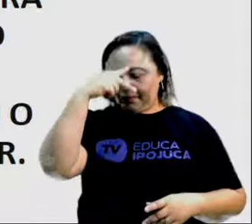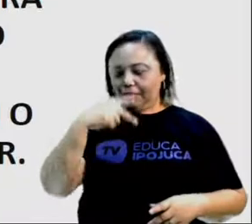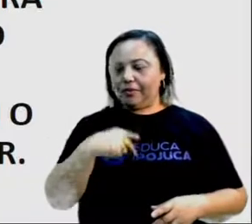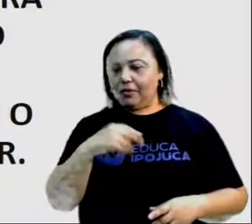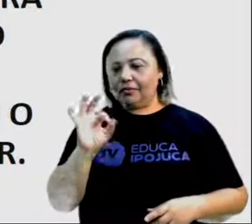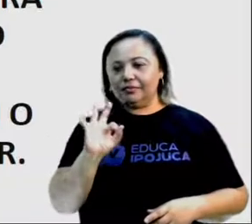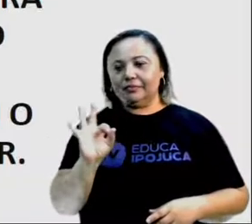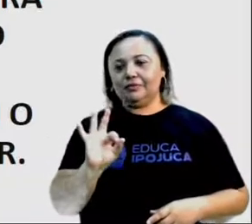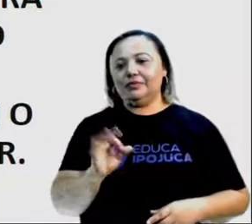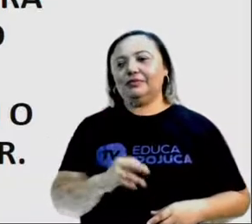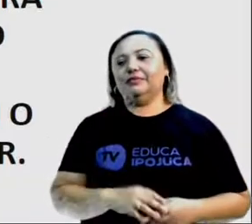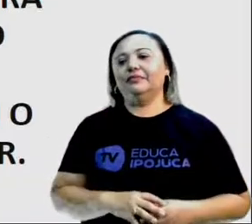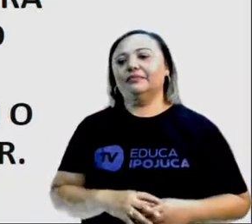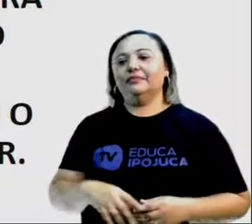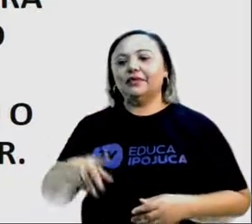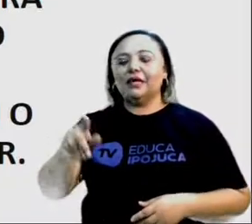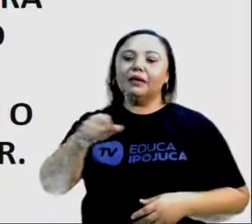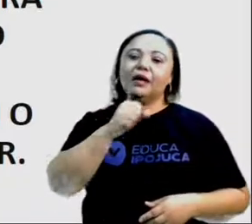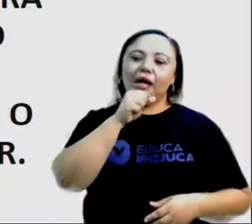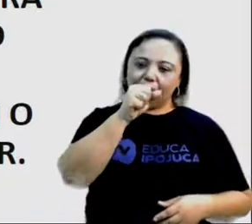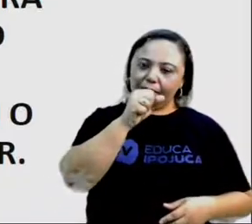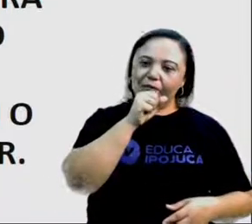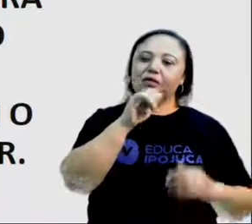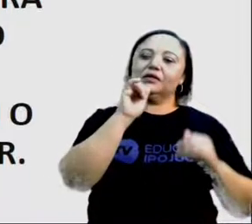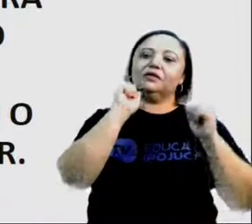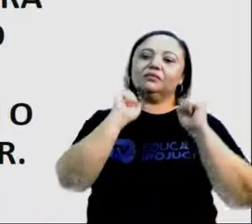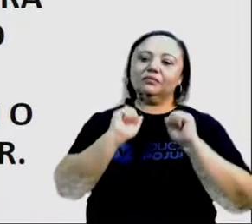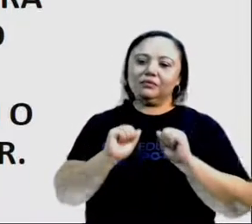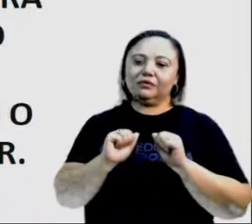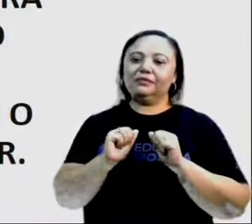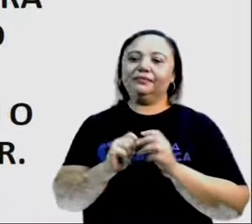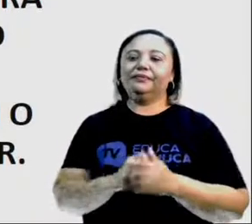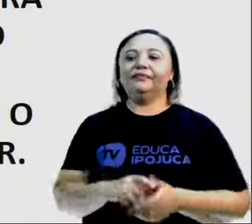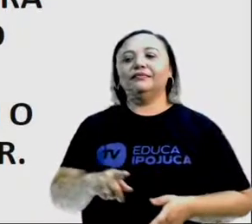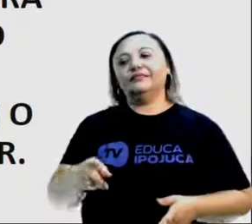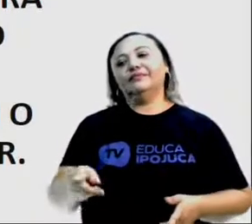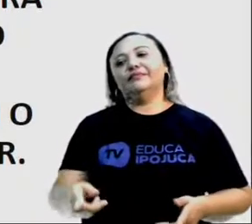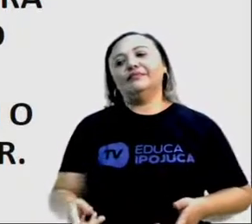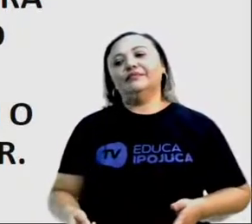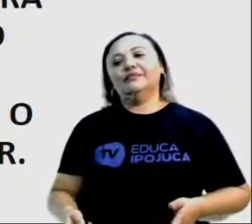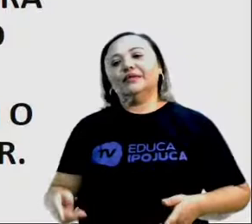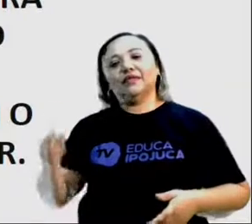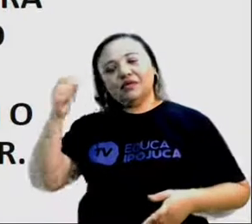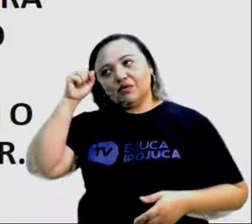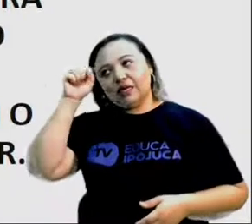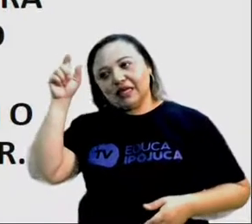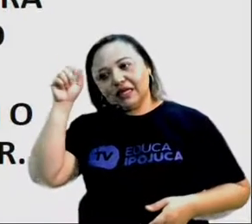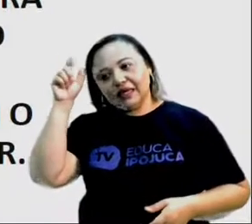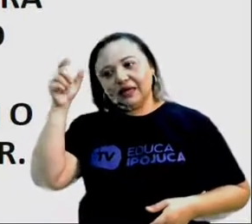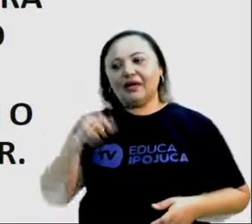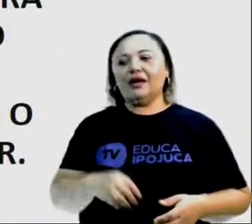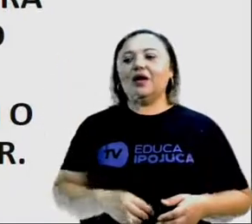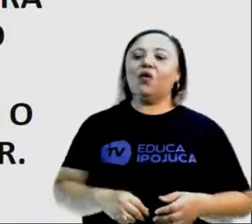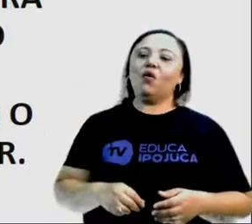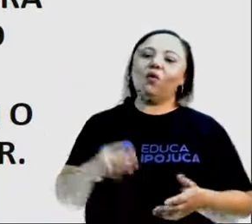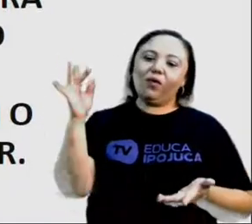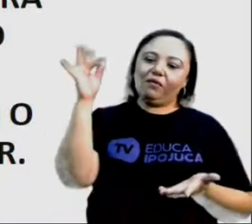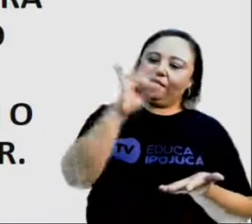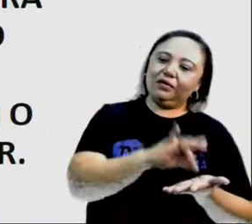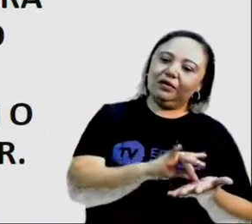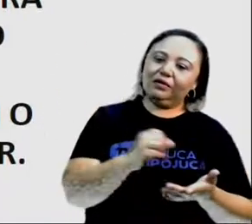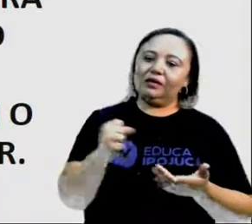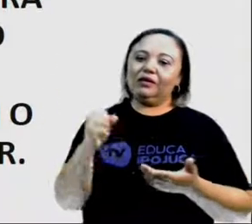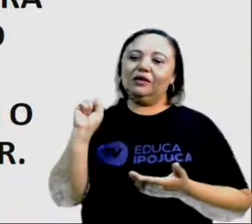partindo de um estudo mais aprofundado, de um fato ou de uma ideia. pode conter em sua